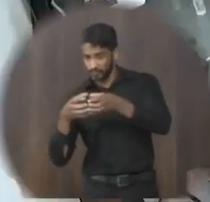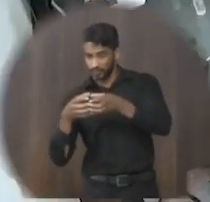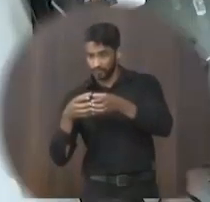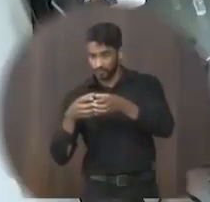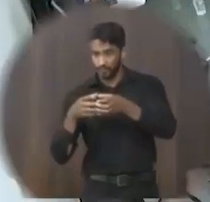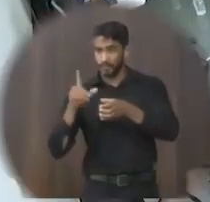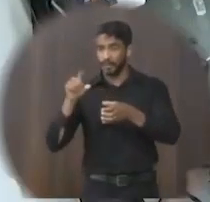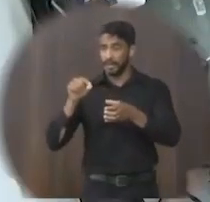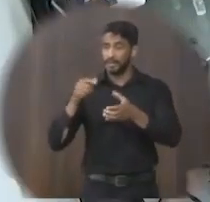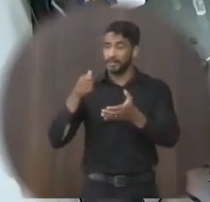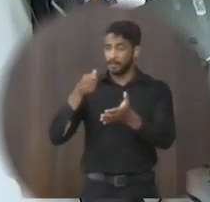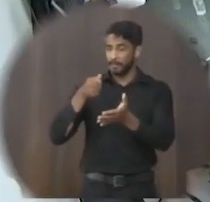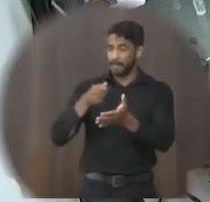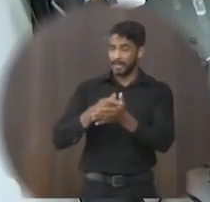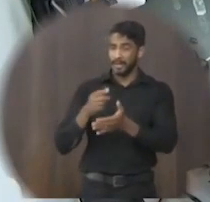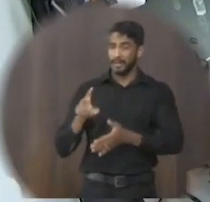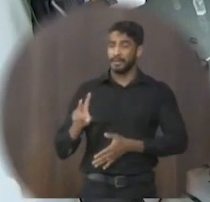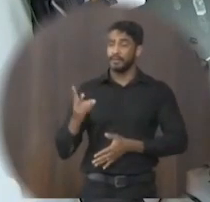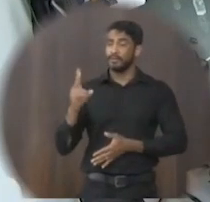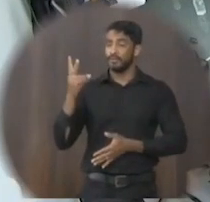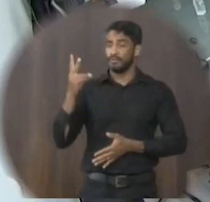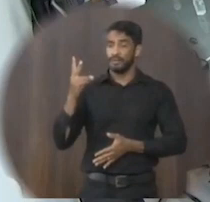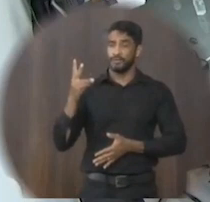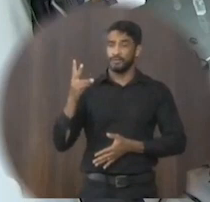seria indenizado com o valor